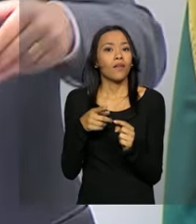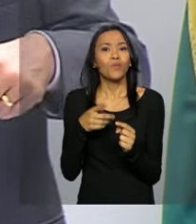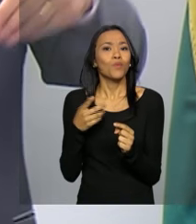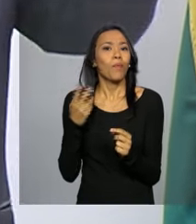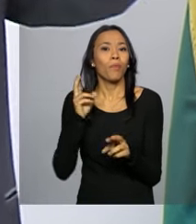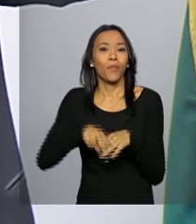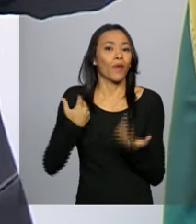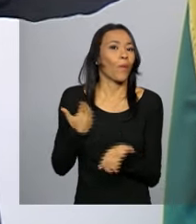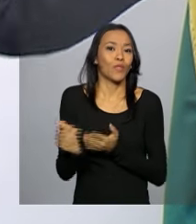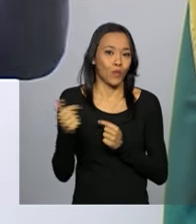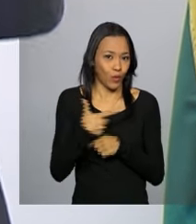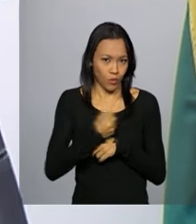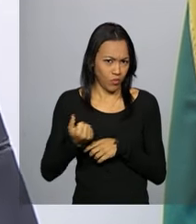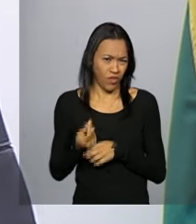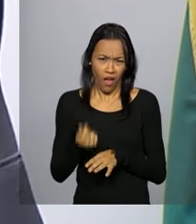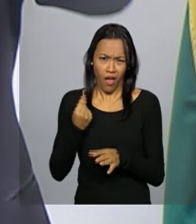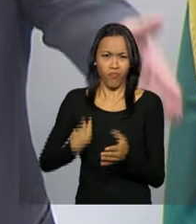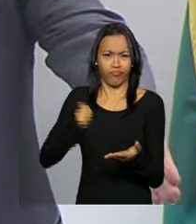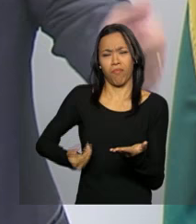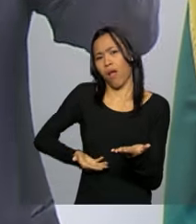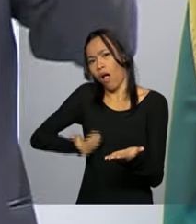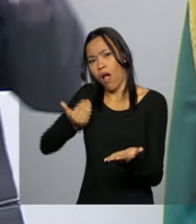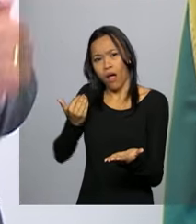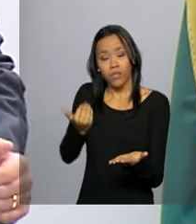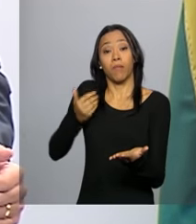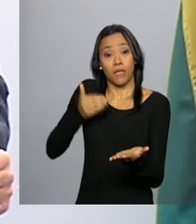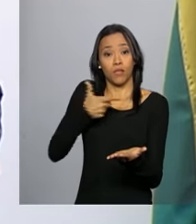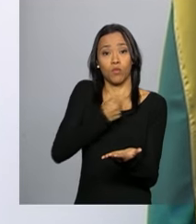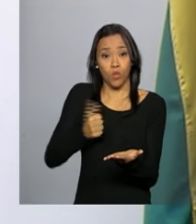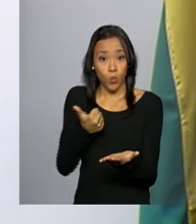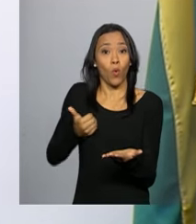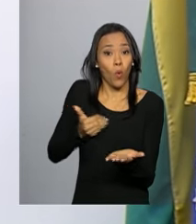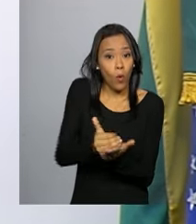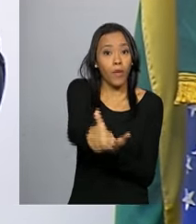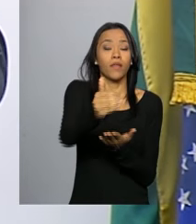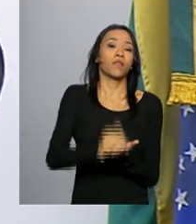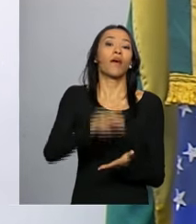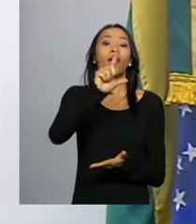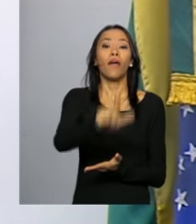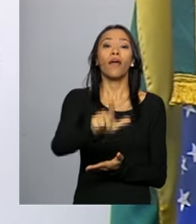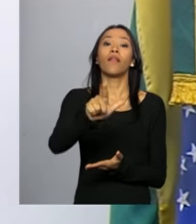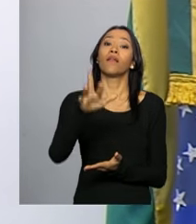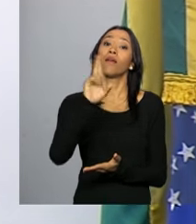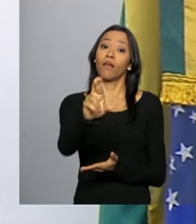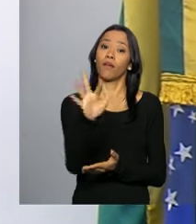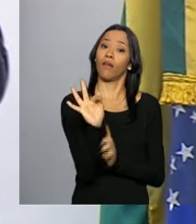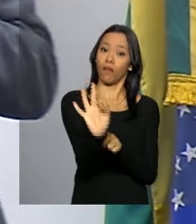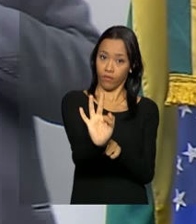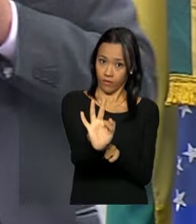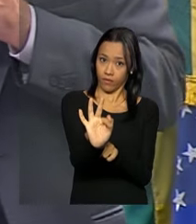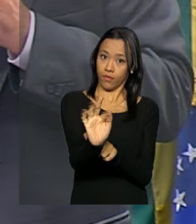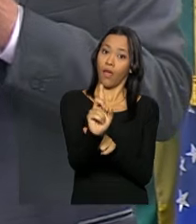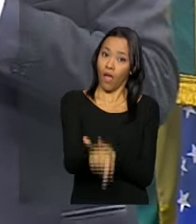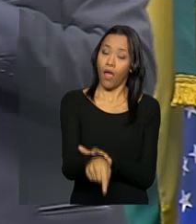em 2001, porque já existia há muito tempo, mas porque em 2001 inicia-se a LRF. E é essa a metodologia